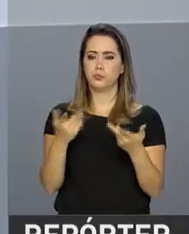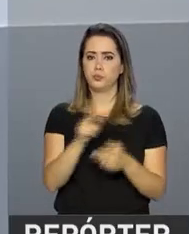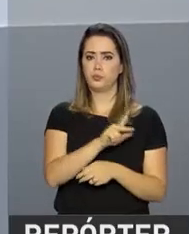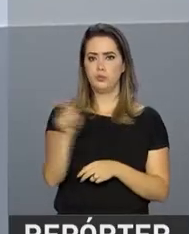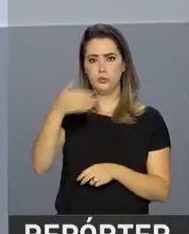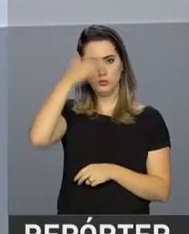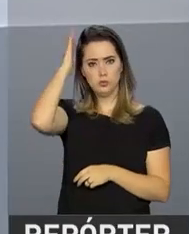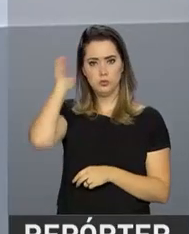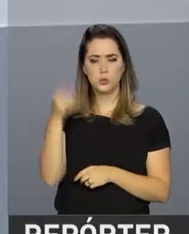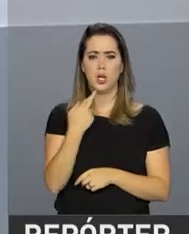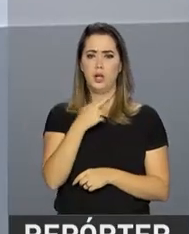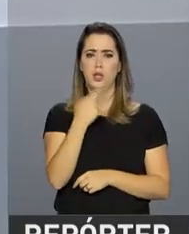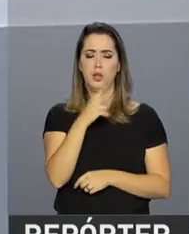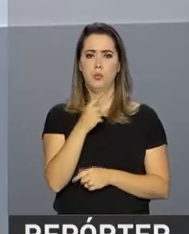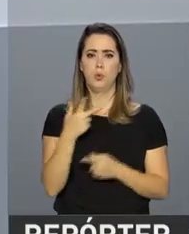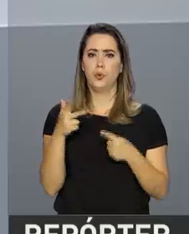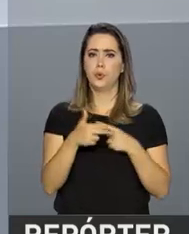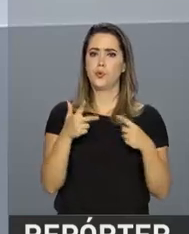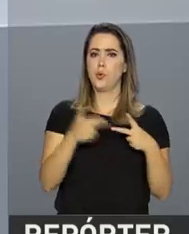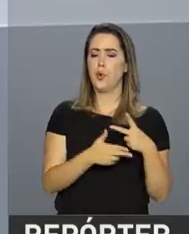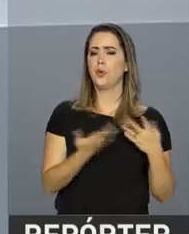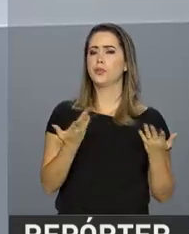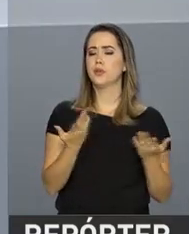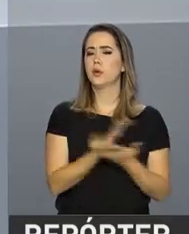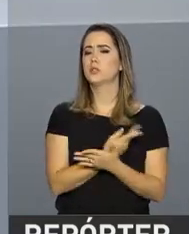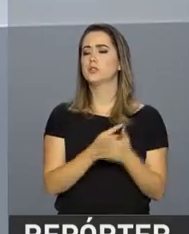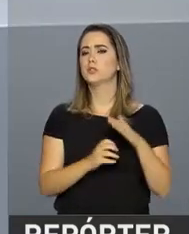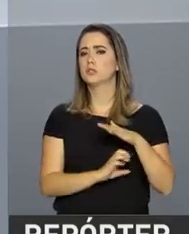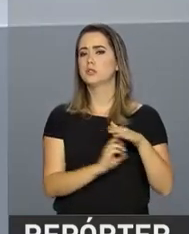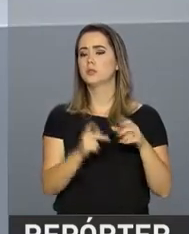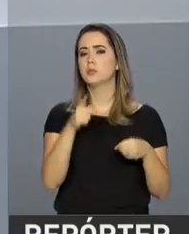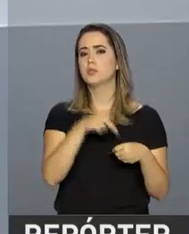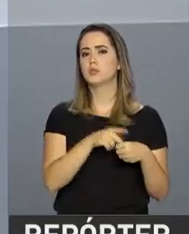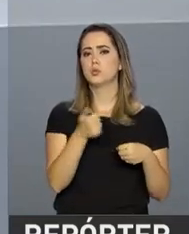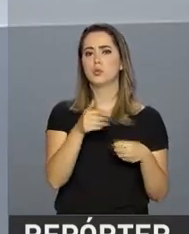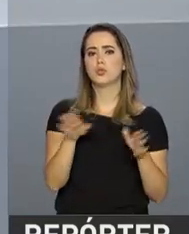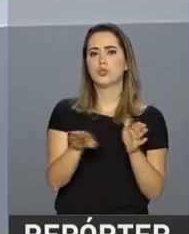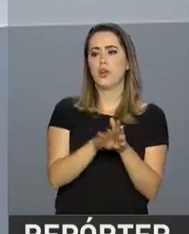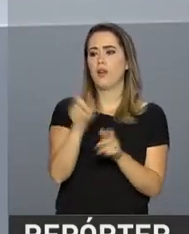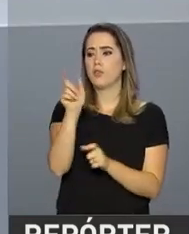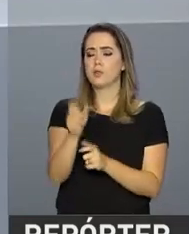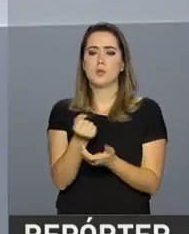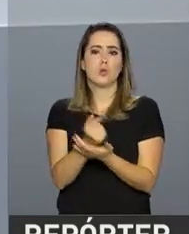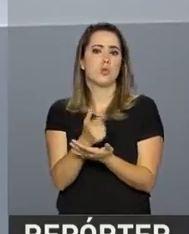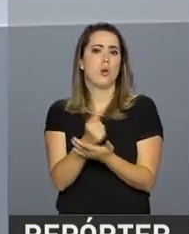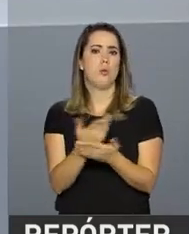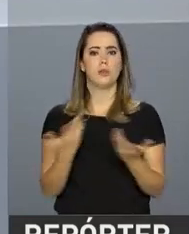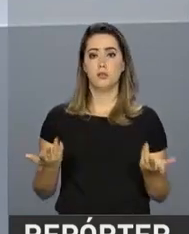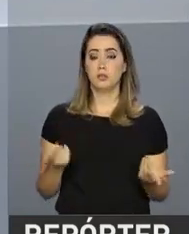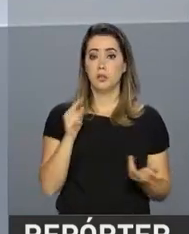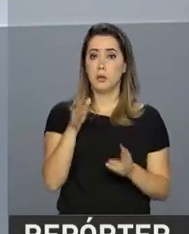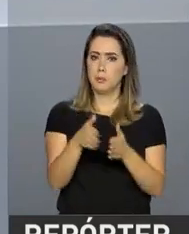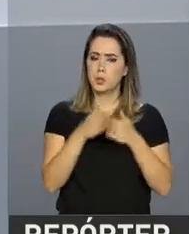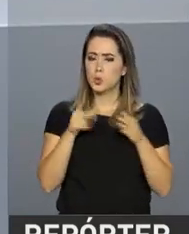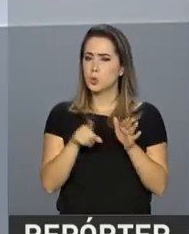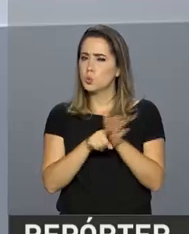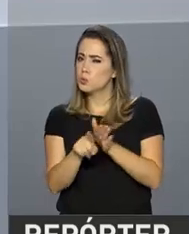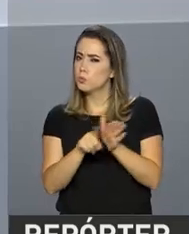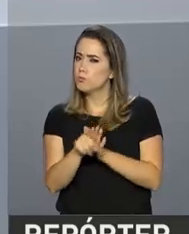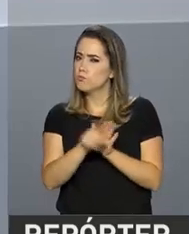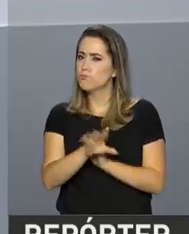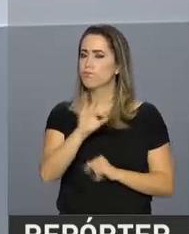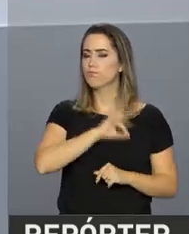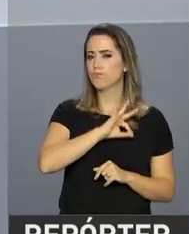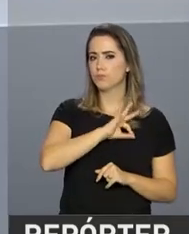presidente Michel Temer reclamou que os cortes realizados pela Petrobras não estavam chegando ao consumidor final. e pediu uma investigação